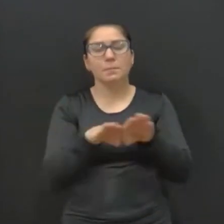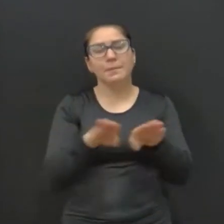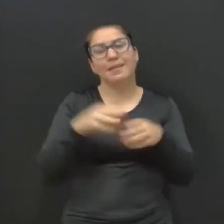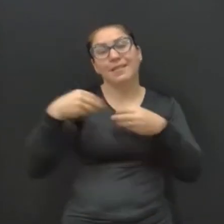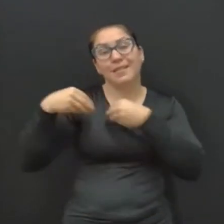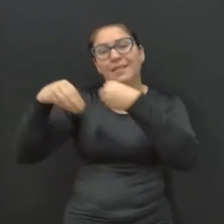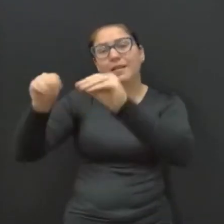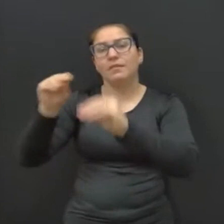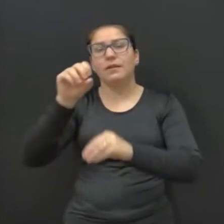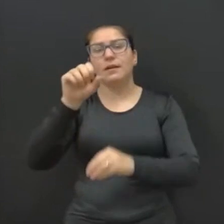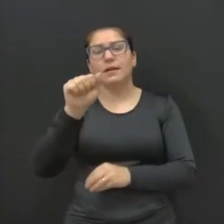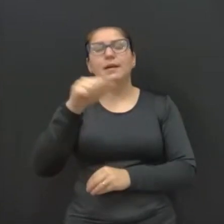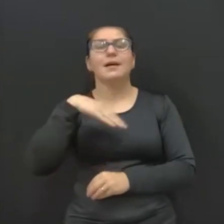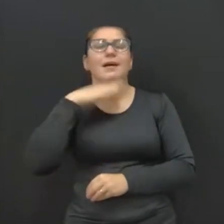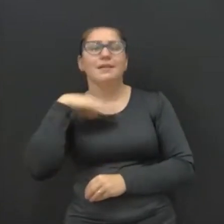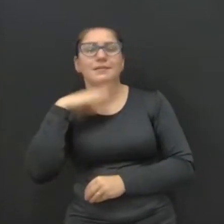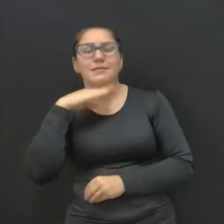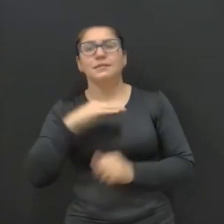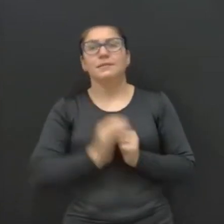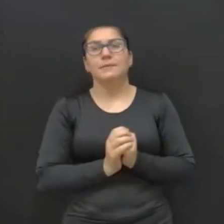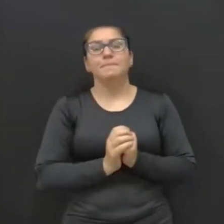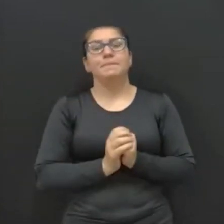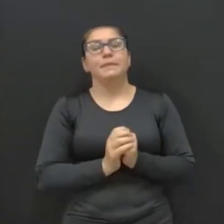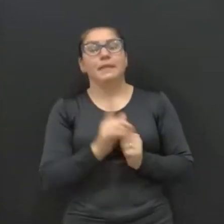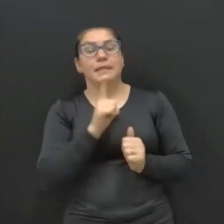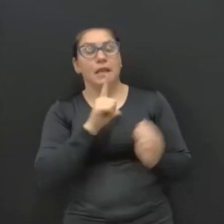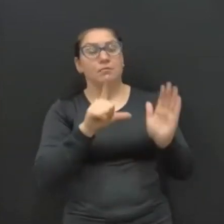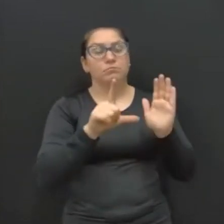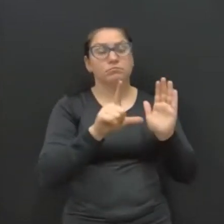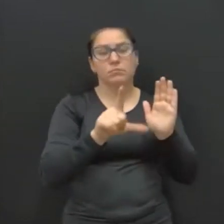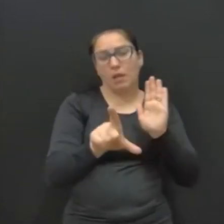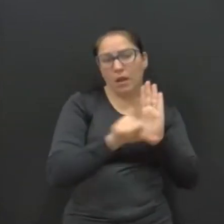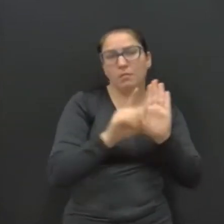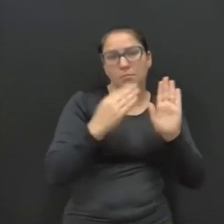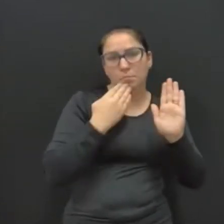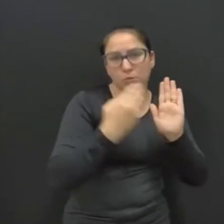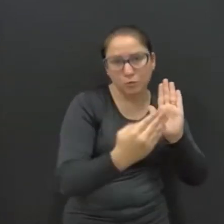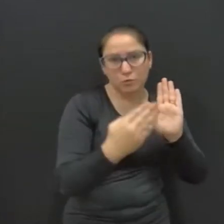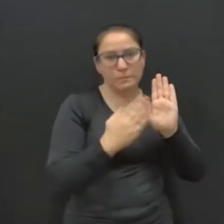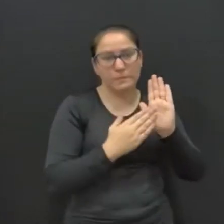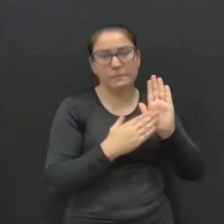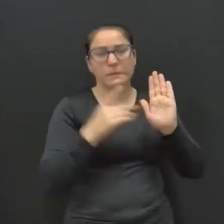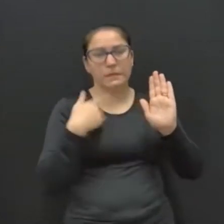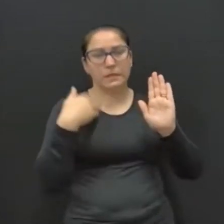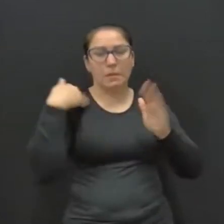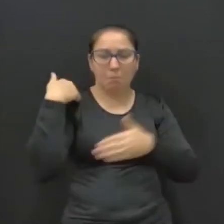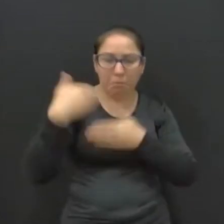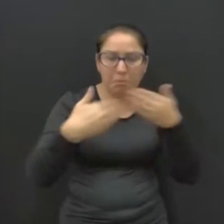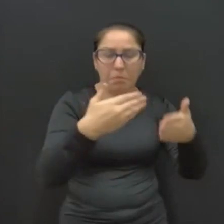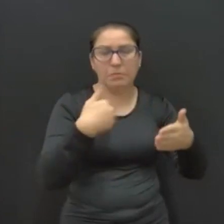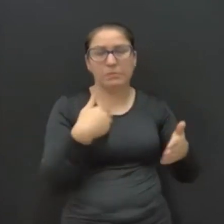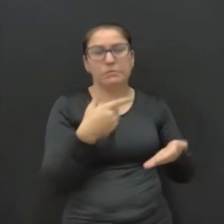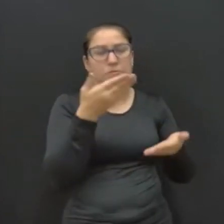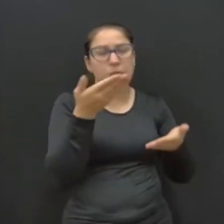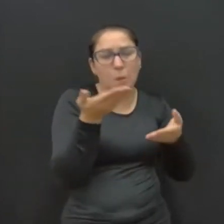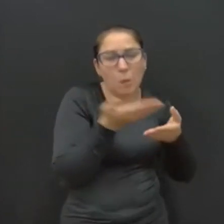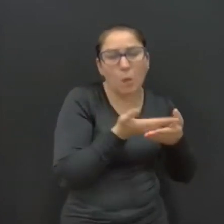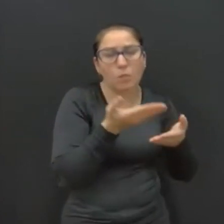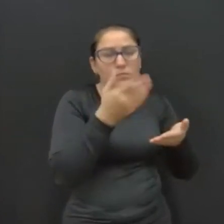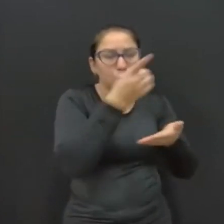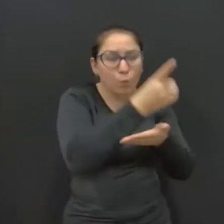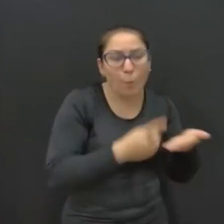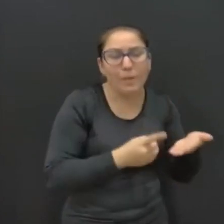Isso ocorre por uma licitação que está sendo feita, que está ainda em processo de documentação,